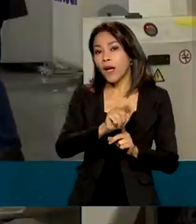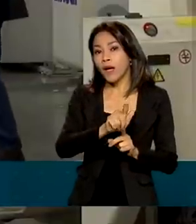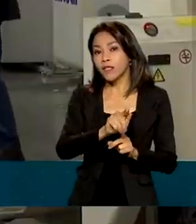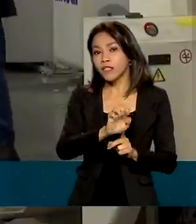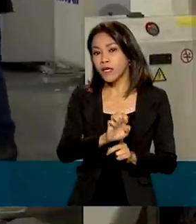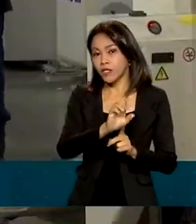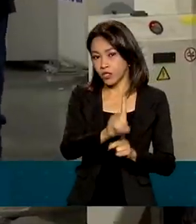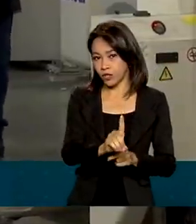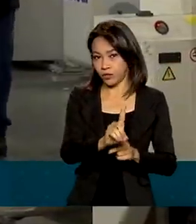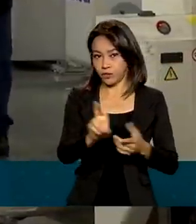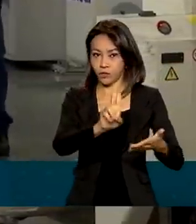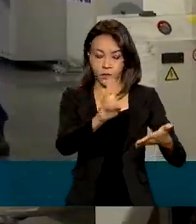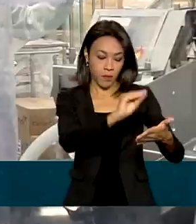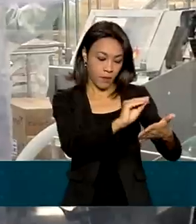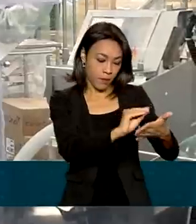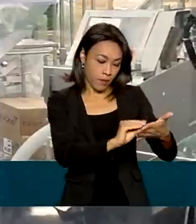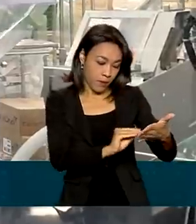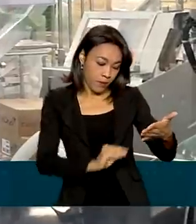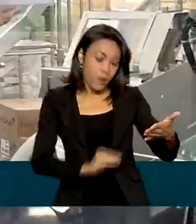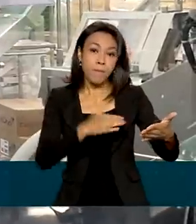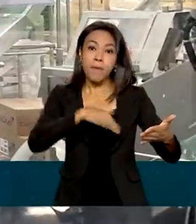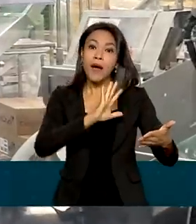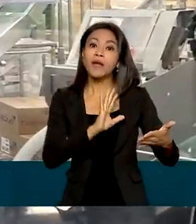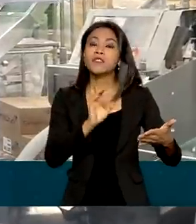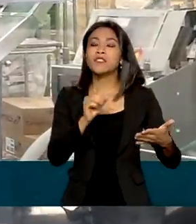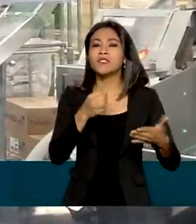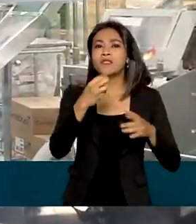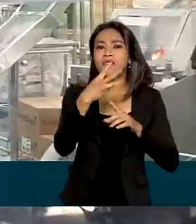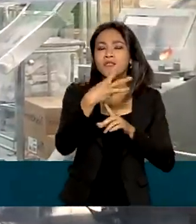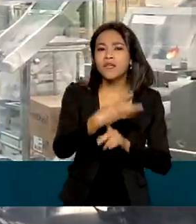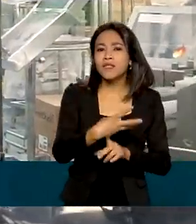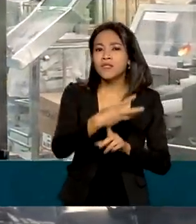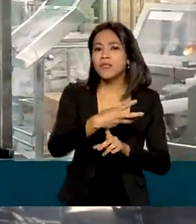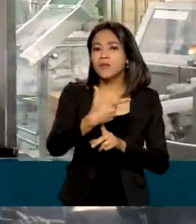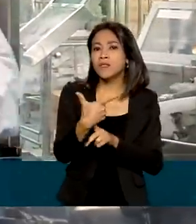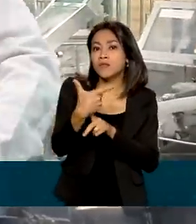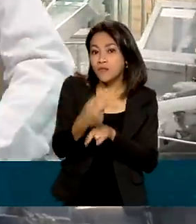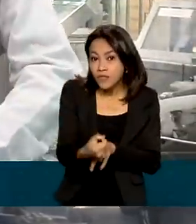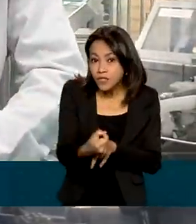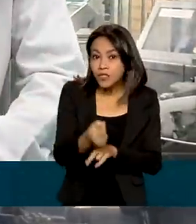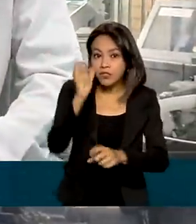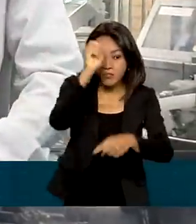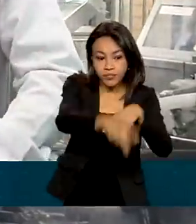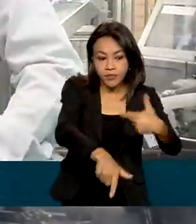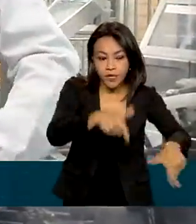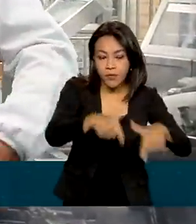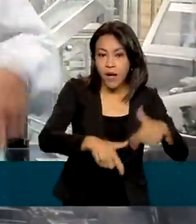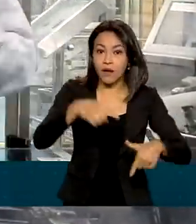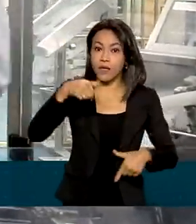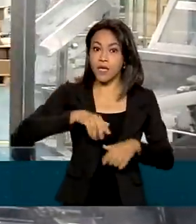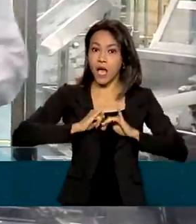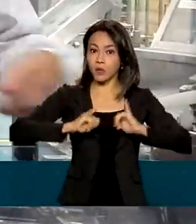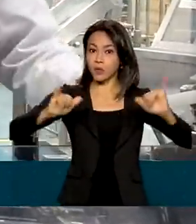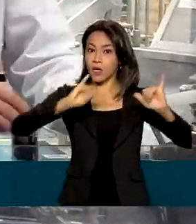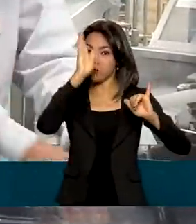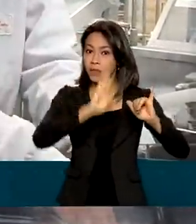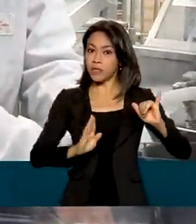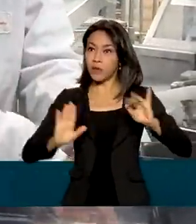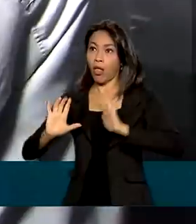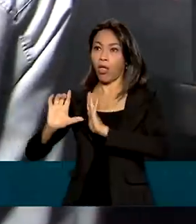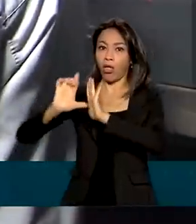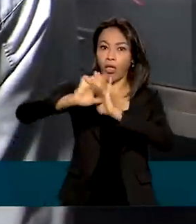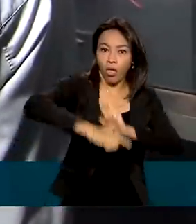gerados mais de 320 mil empregos e quando já se anunciava no Brasil uma recessão que não aconteceu.